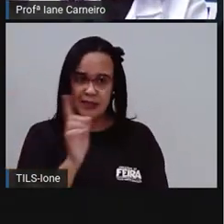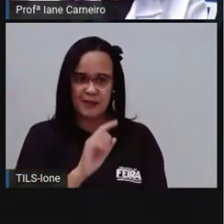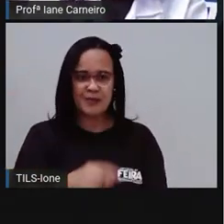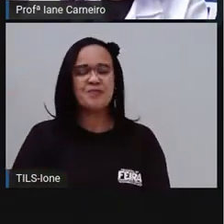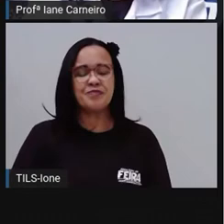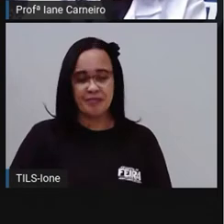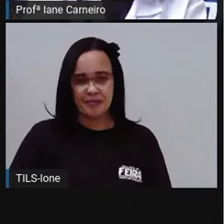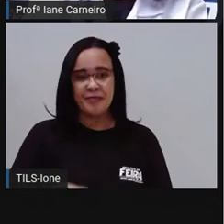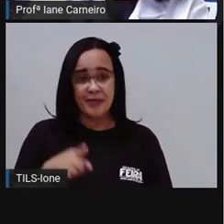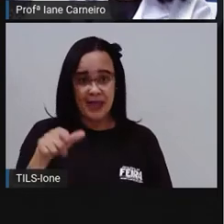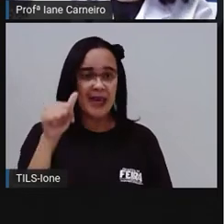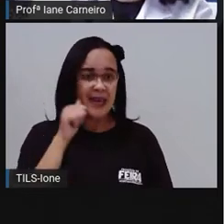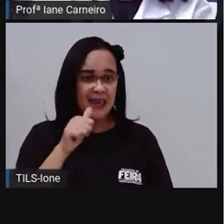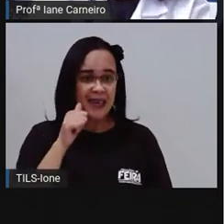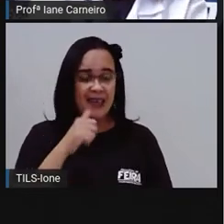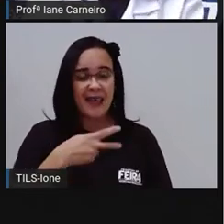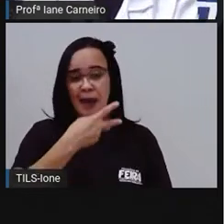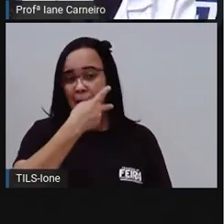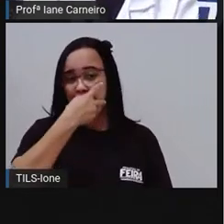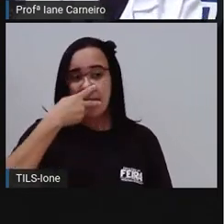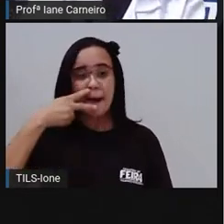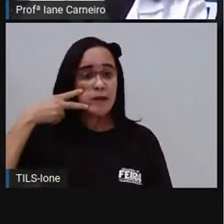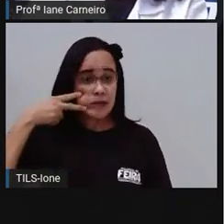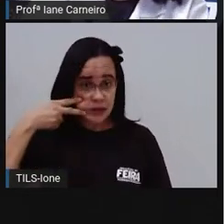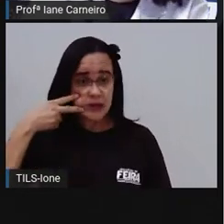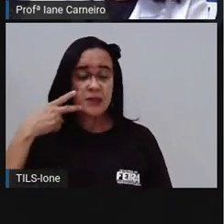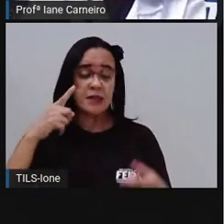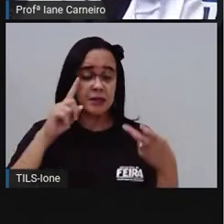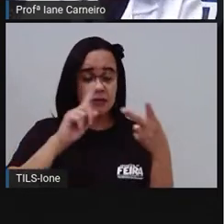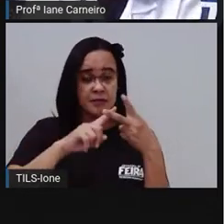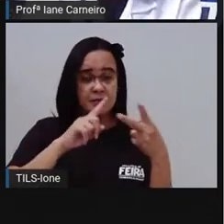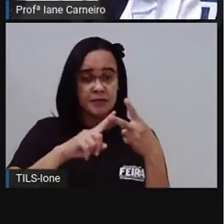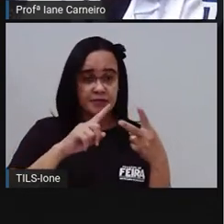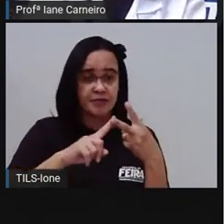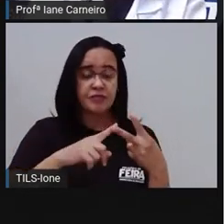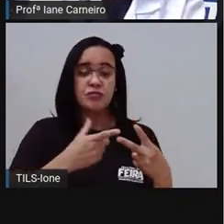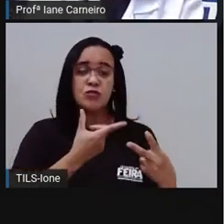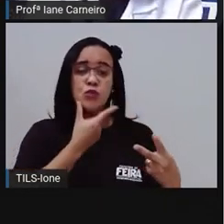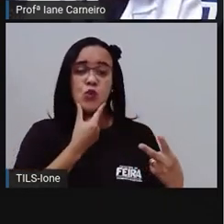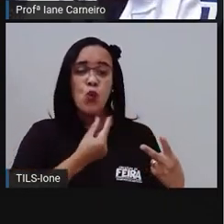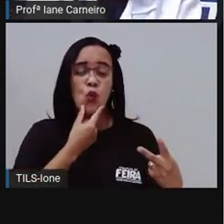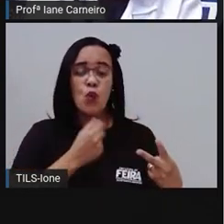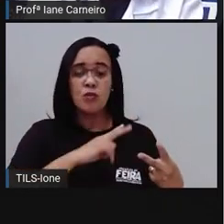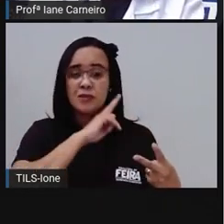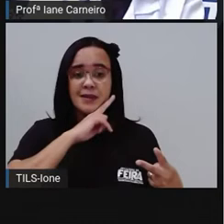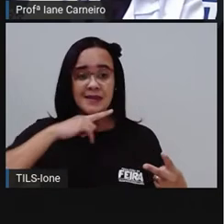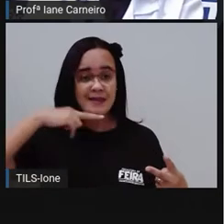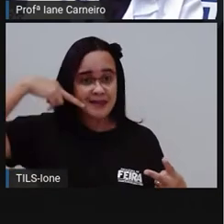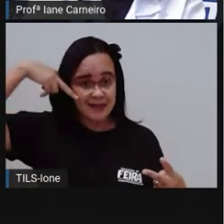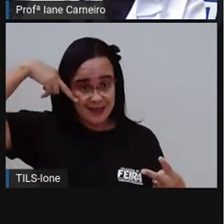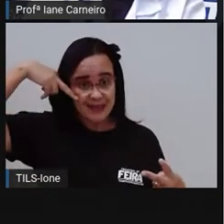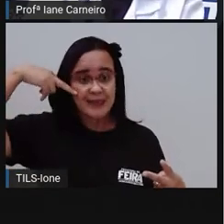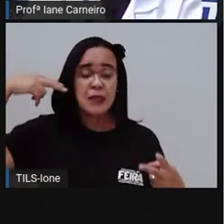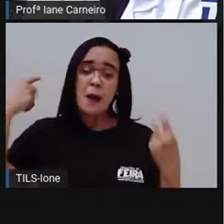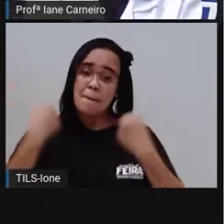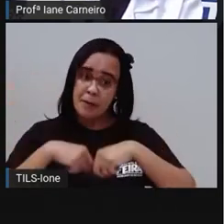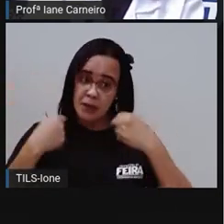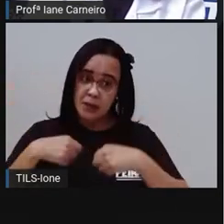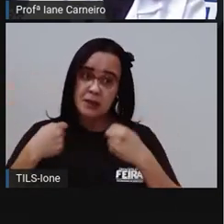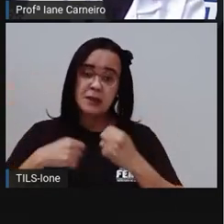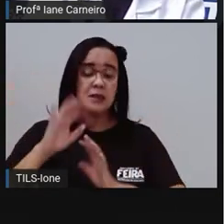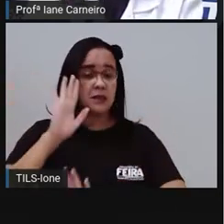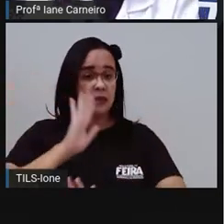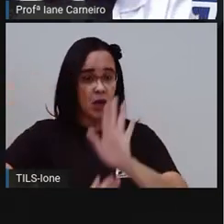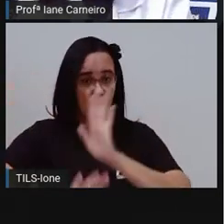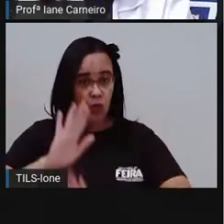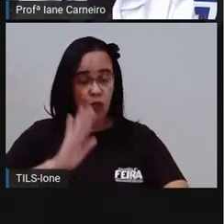Outra coisa, ó, a cueca também, né? Então, cueca, calcinha, são objetos pessoais. Então, cada criança tem que ter a